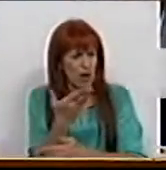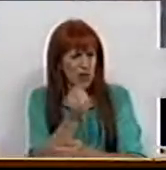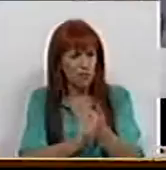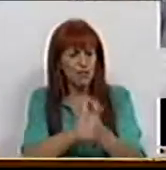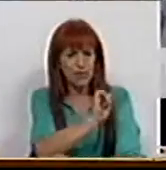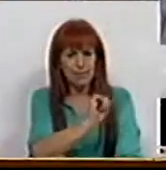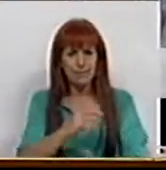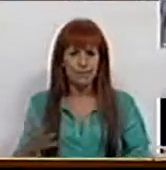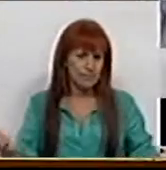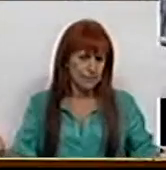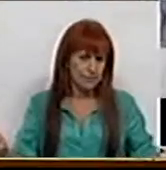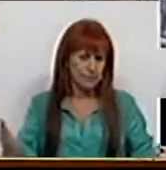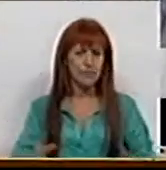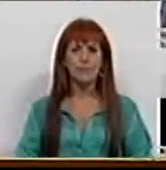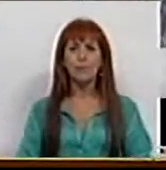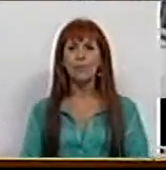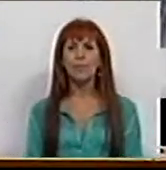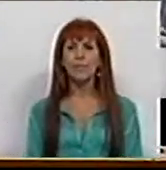direitos. Obrigado.